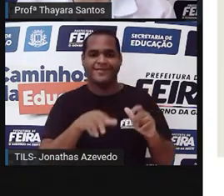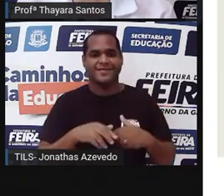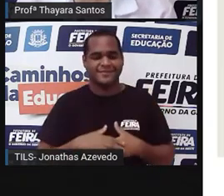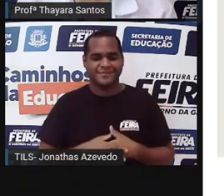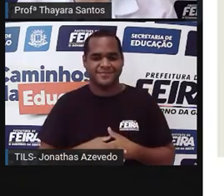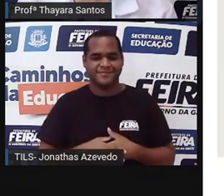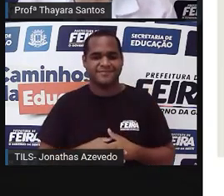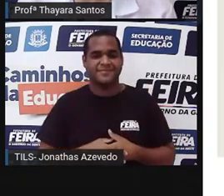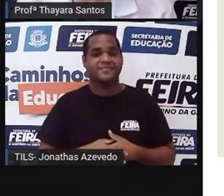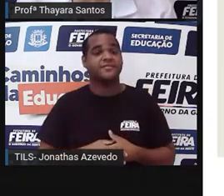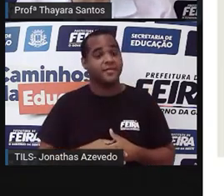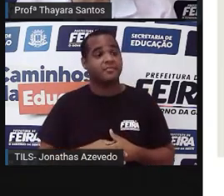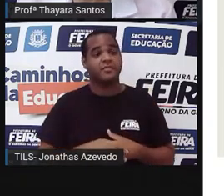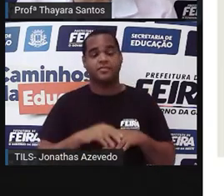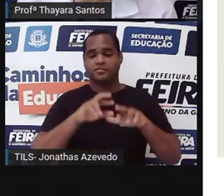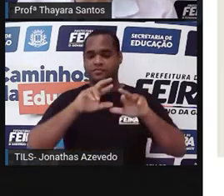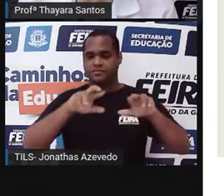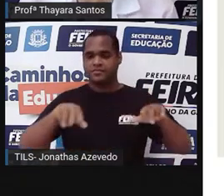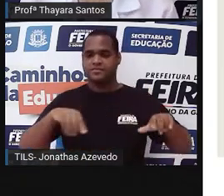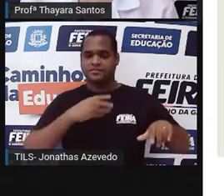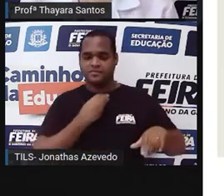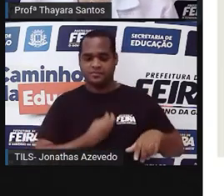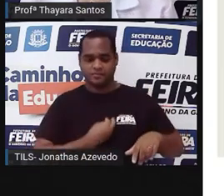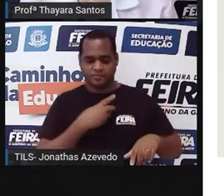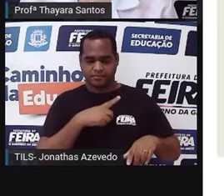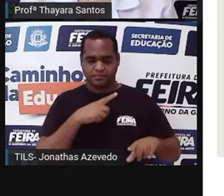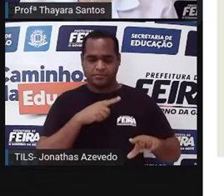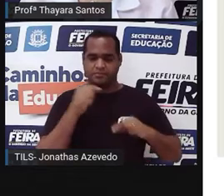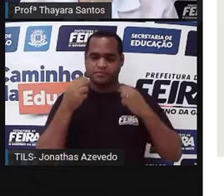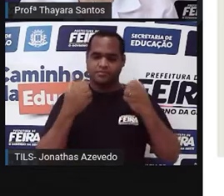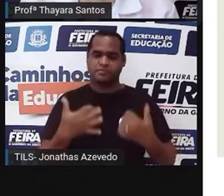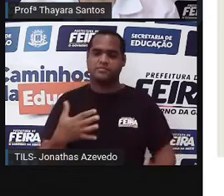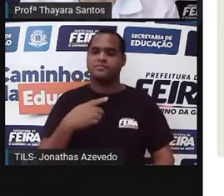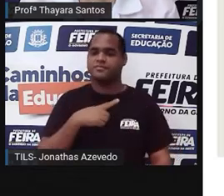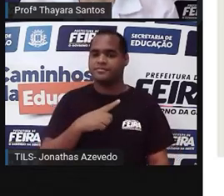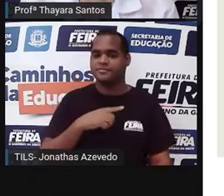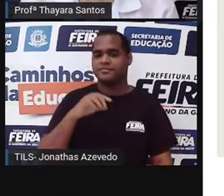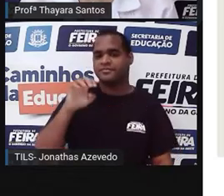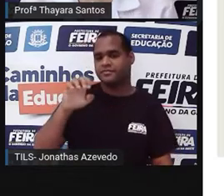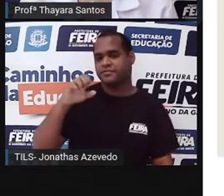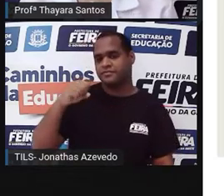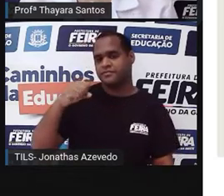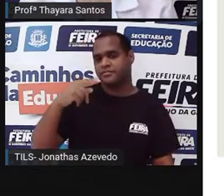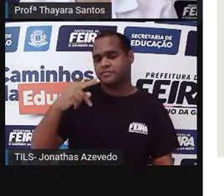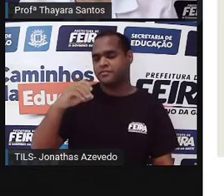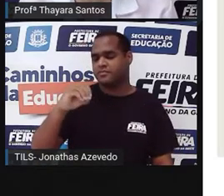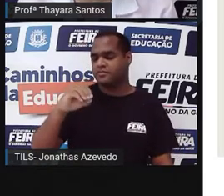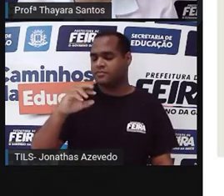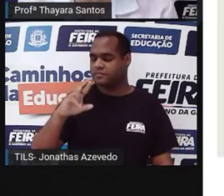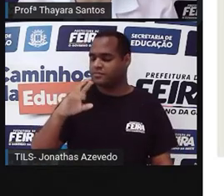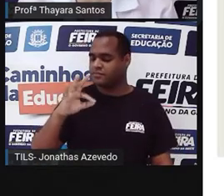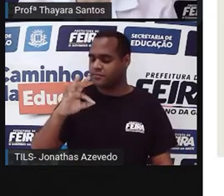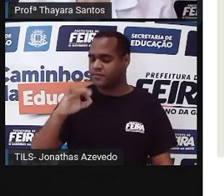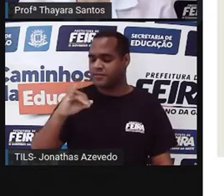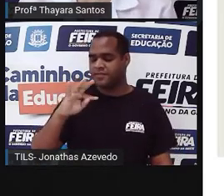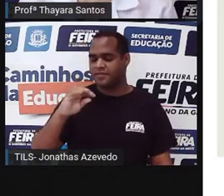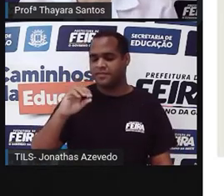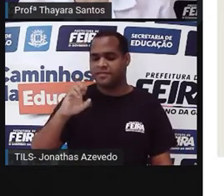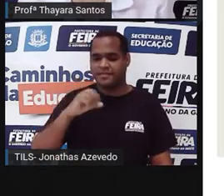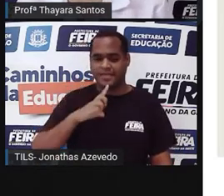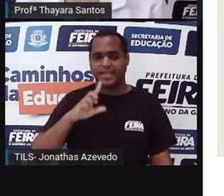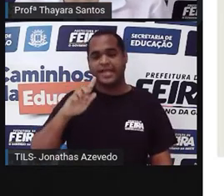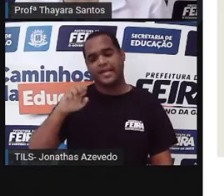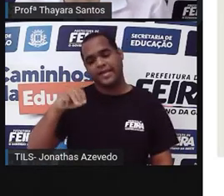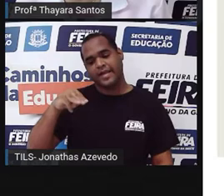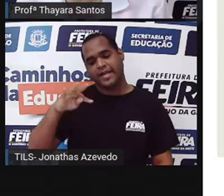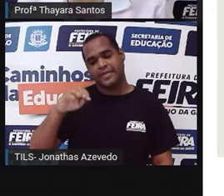maior parte da vida delas, elas vão estar na fase do esporófito. O esporófito é a fase dominante. O gametófito é